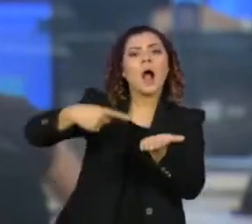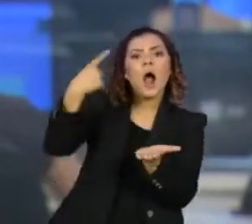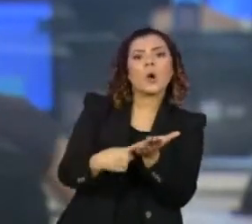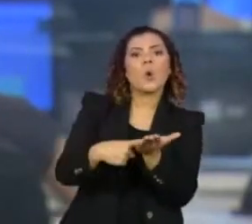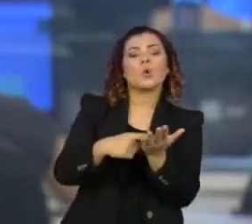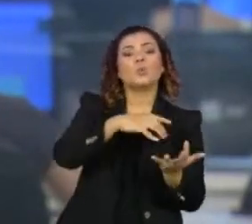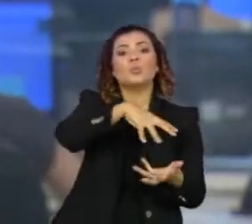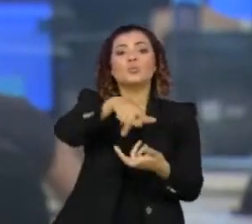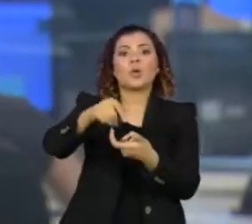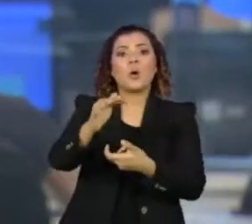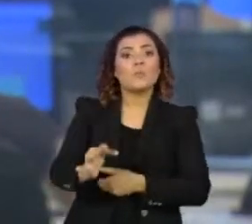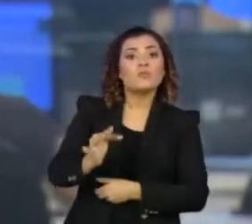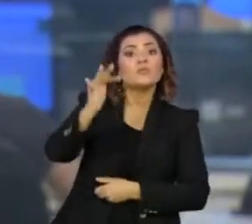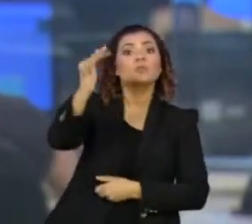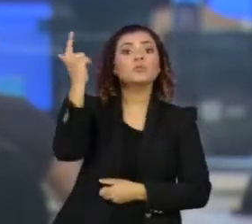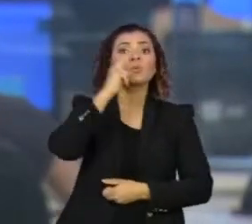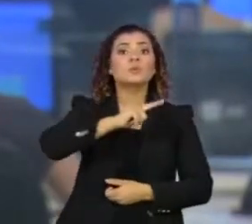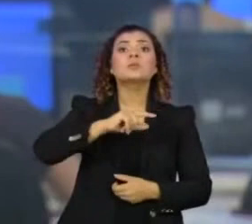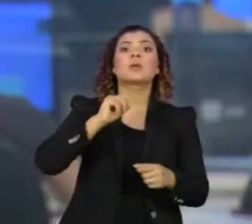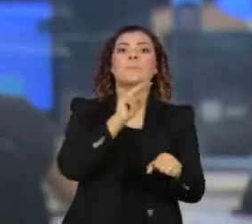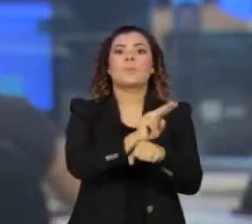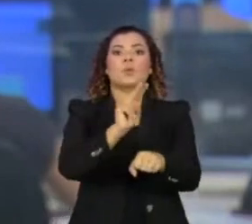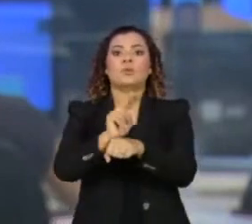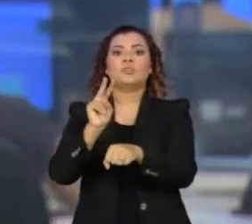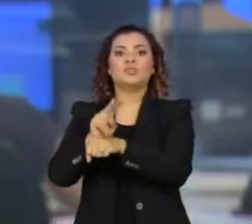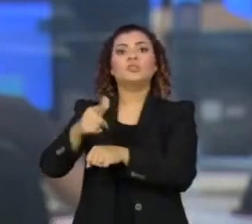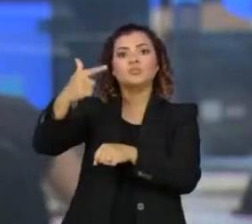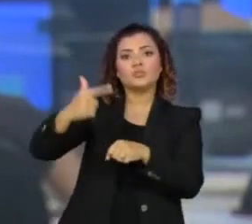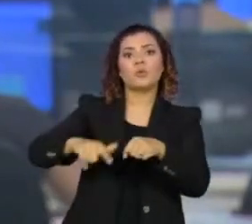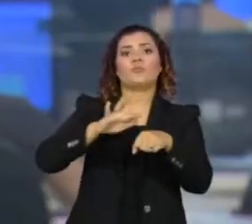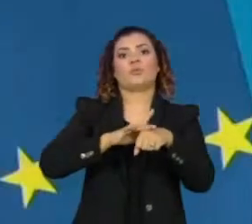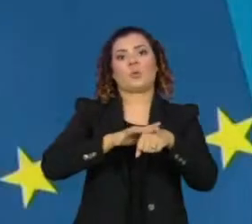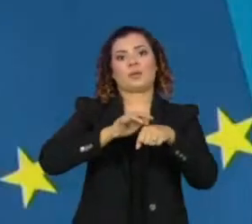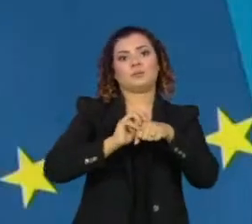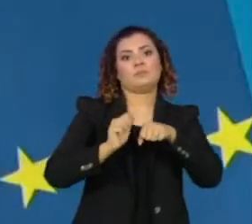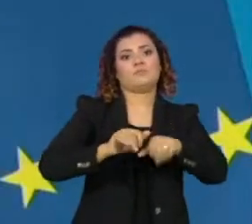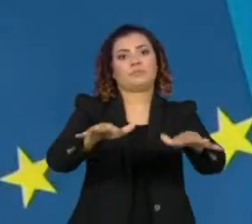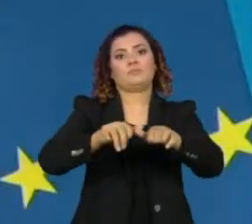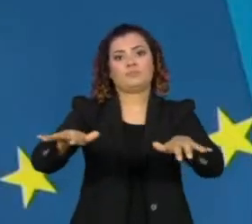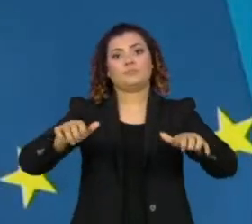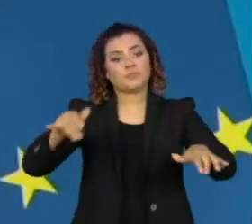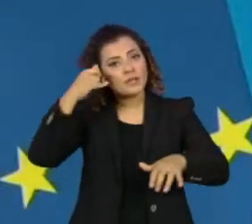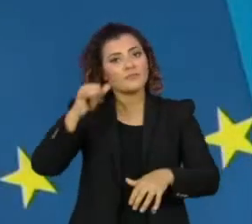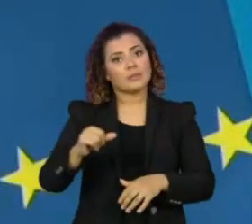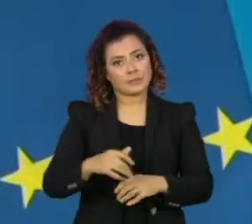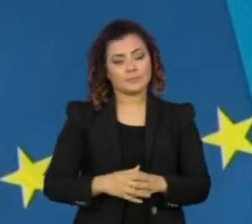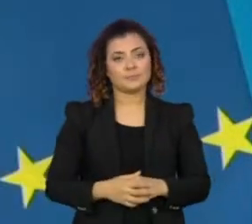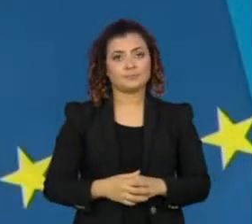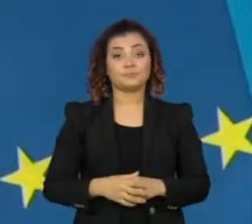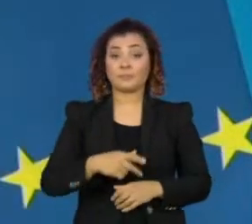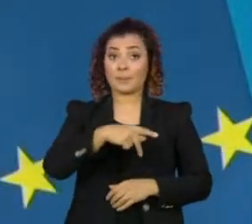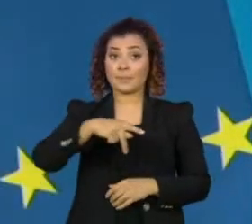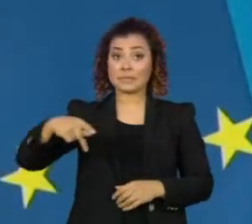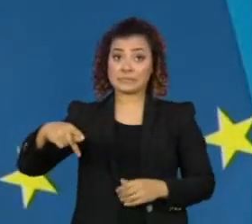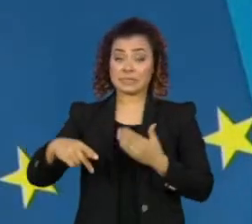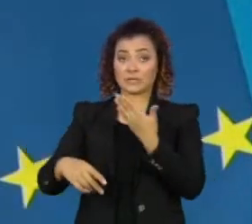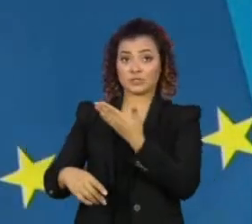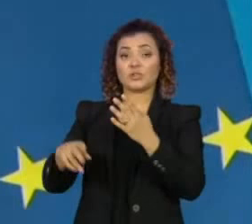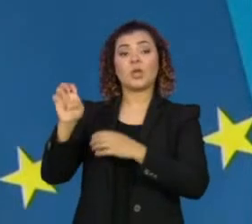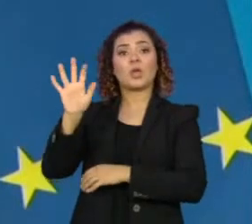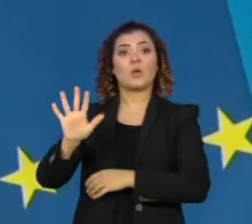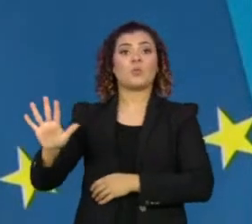para que no futuro o mundo seja protegido de outras pandemias. O presidente do Conselho